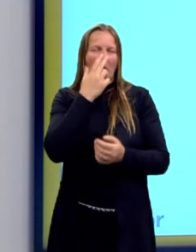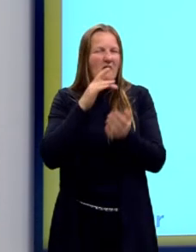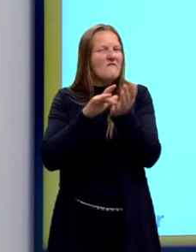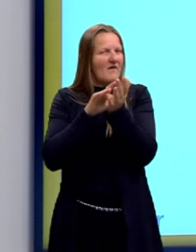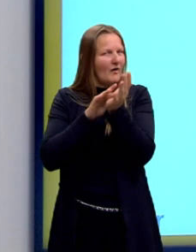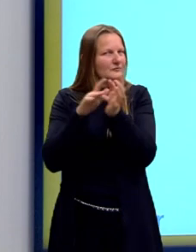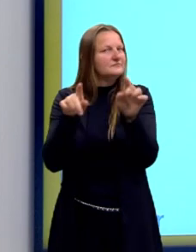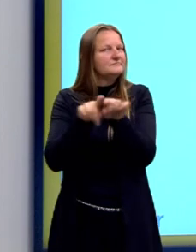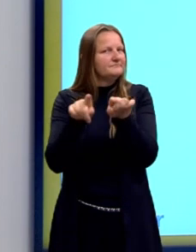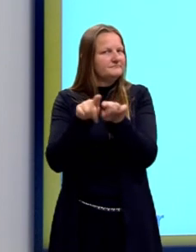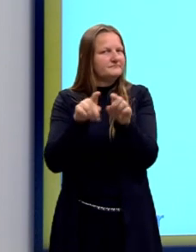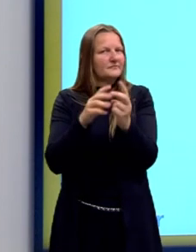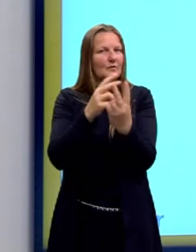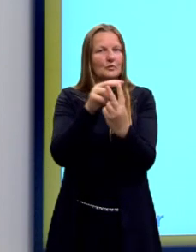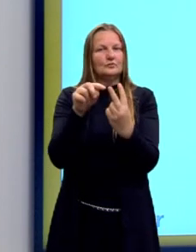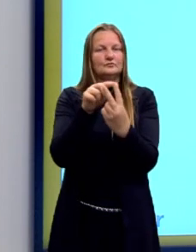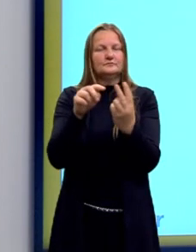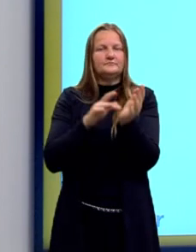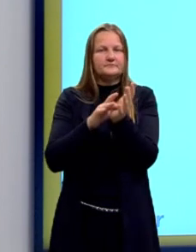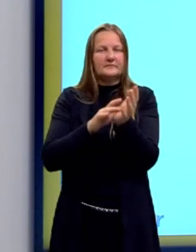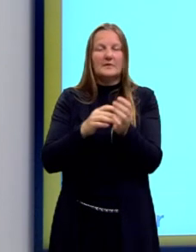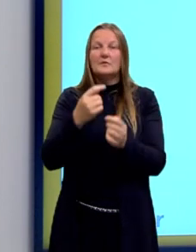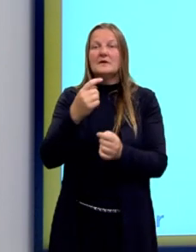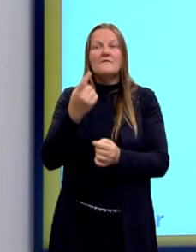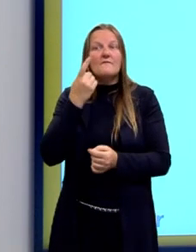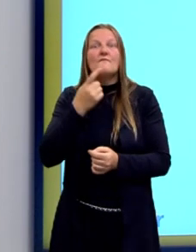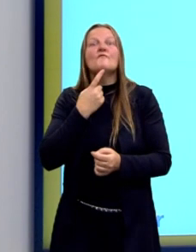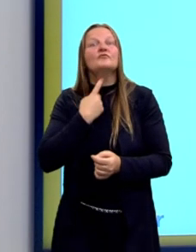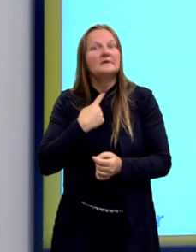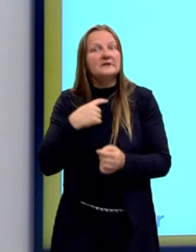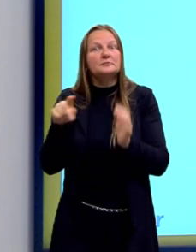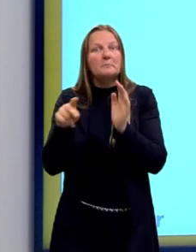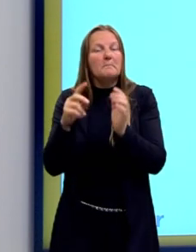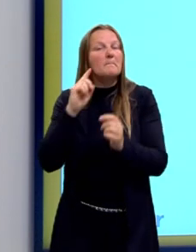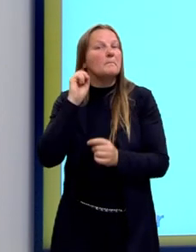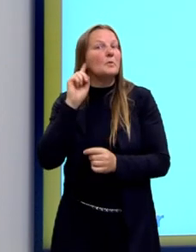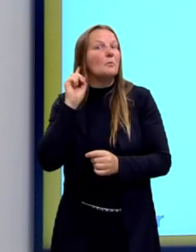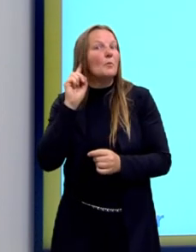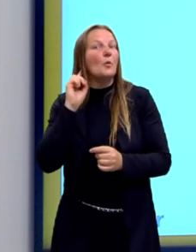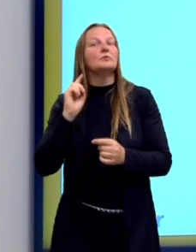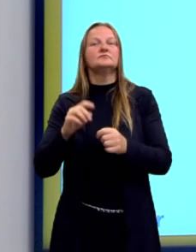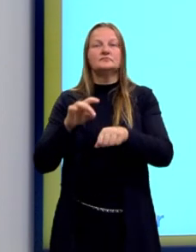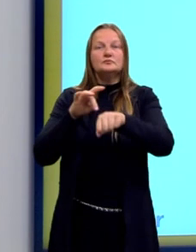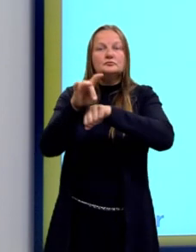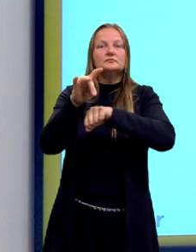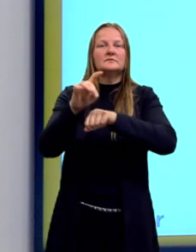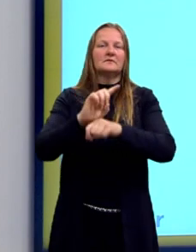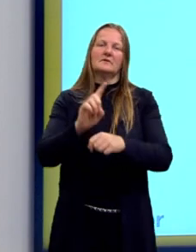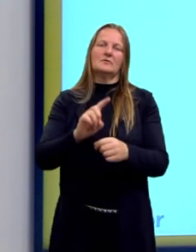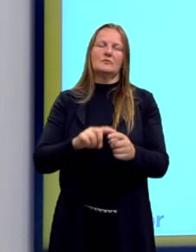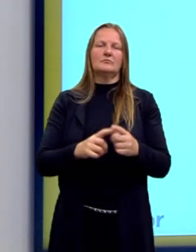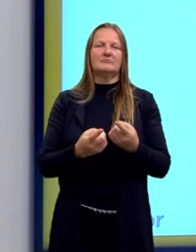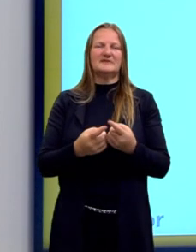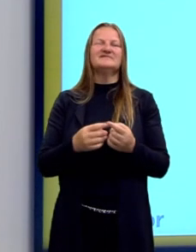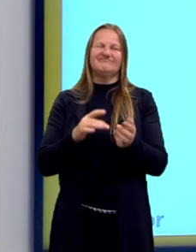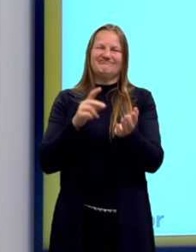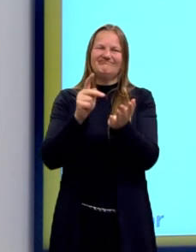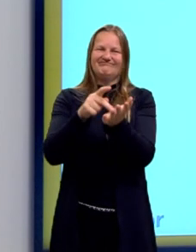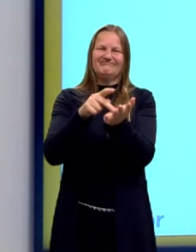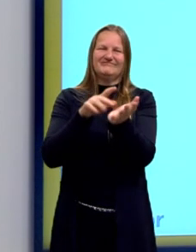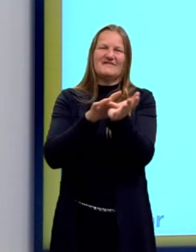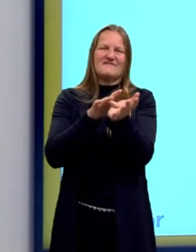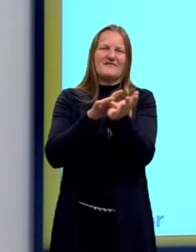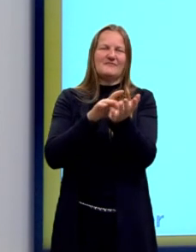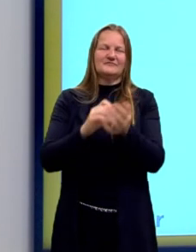mas não tem a intenção de te enganar. Muitas vezes, essa pessoa não tem consciência, certo? Mas não tem aquela...